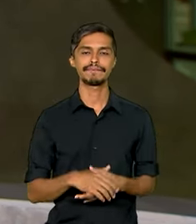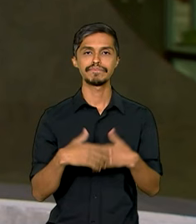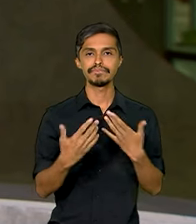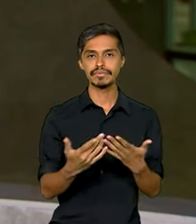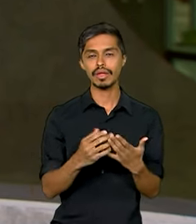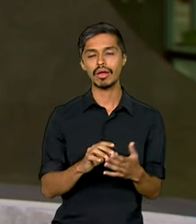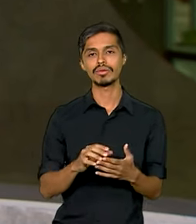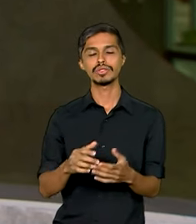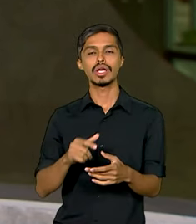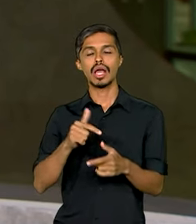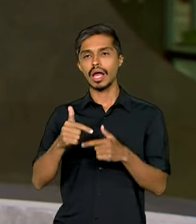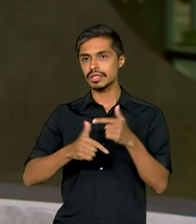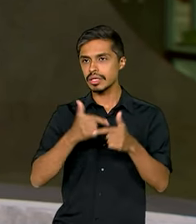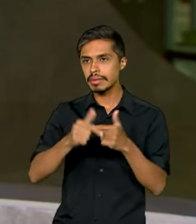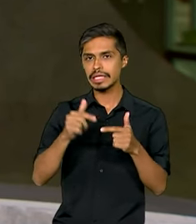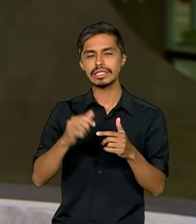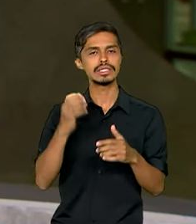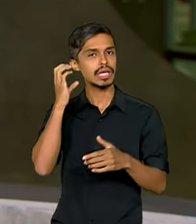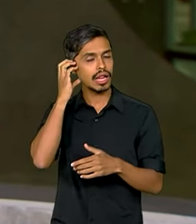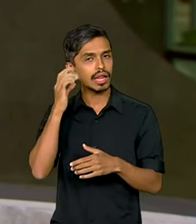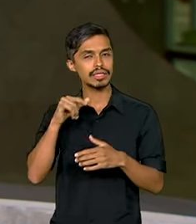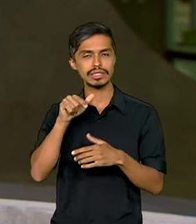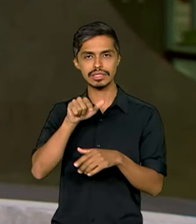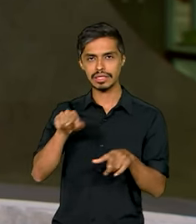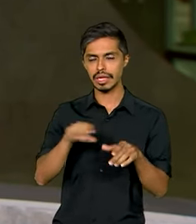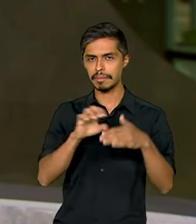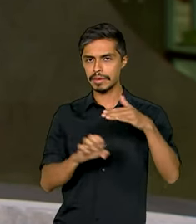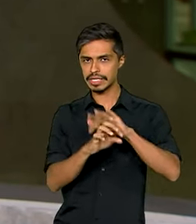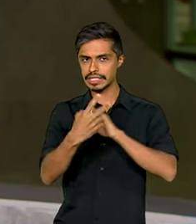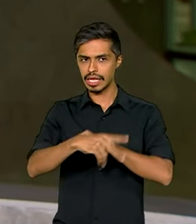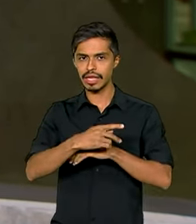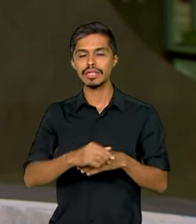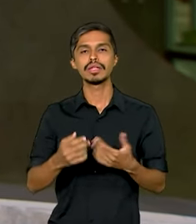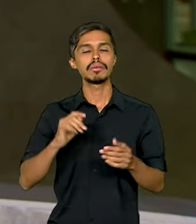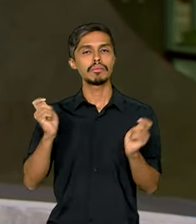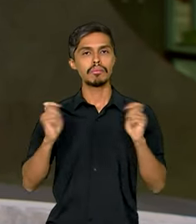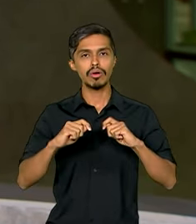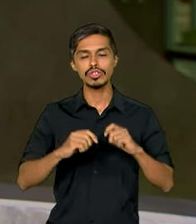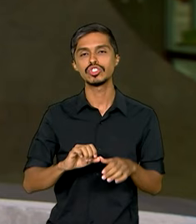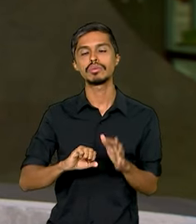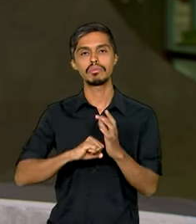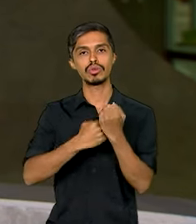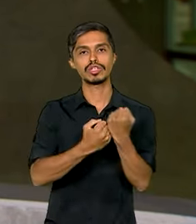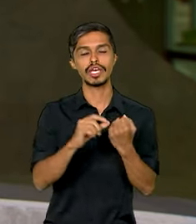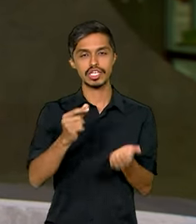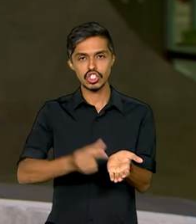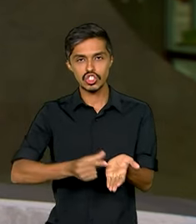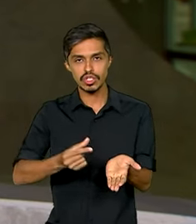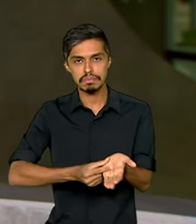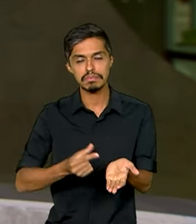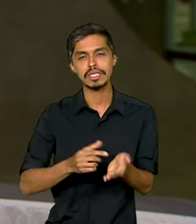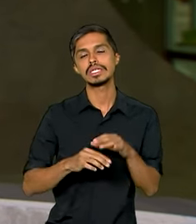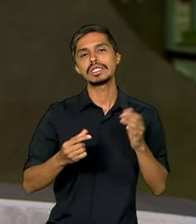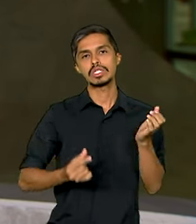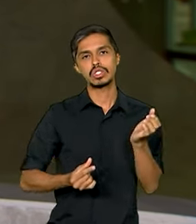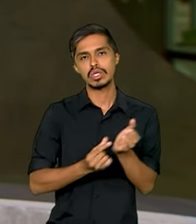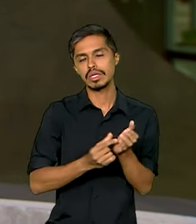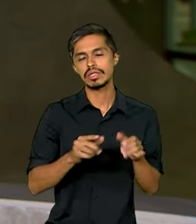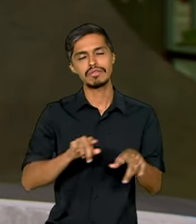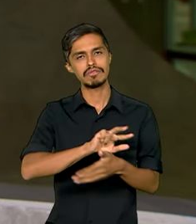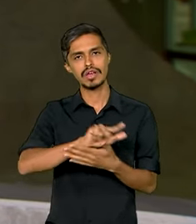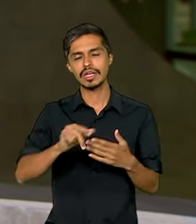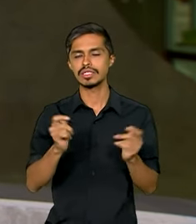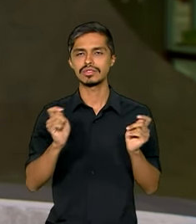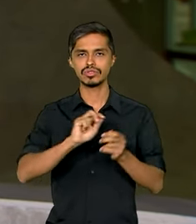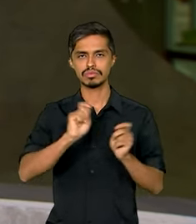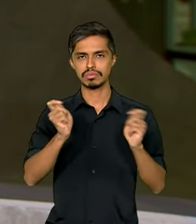operadoras de celular também vão oferecer formas de bloquear chips e outros parceiros também vão criar mecanismos de bloqueio.